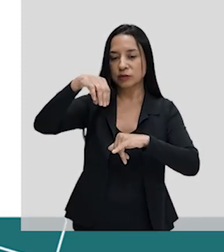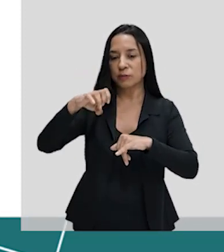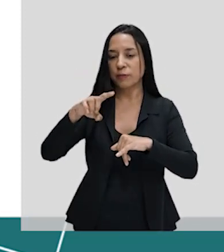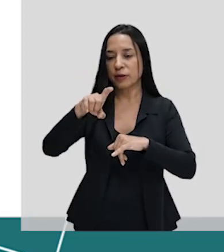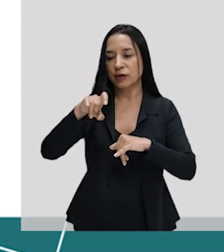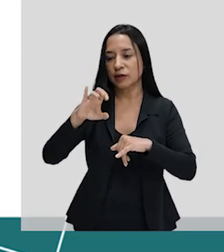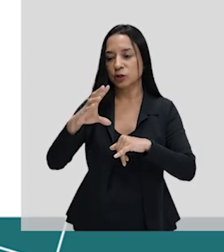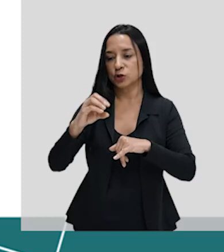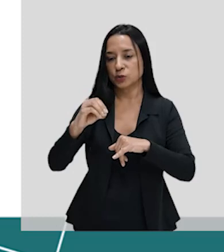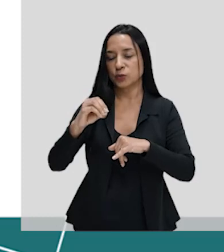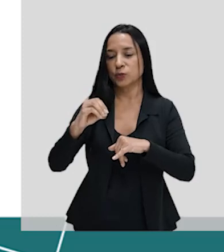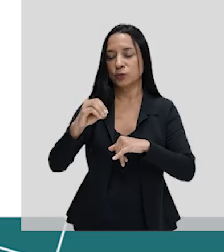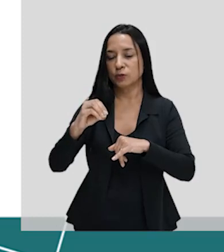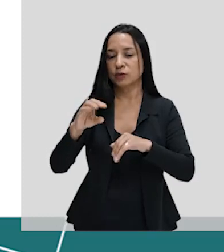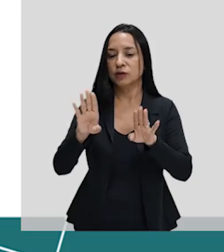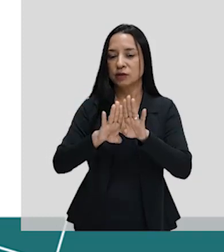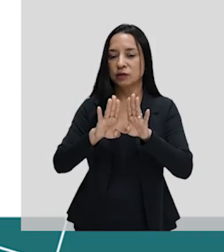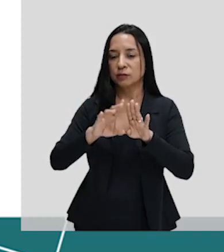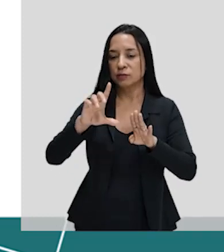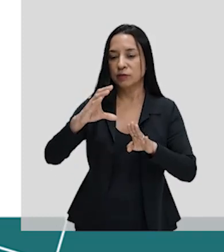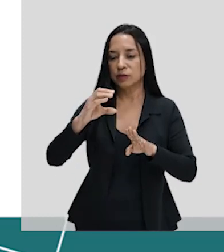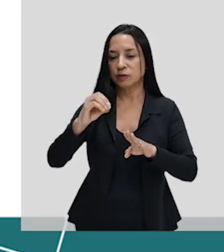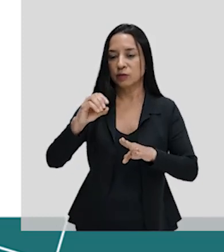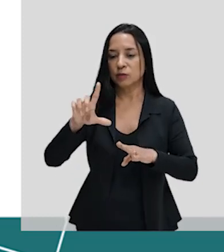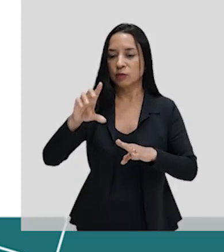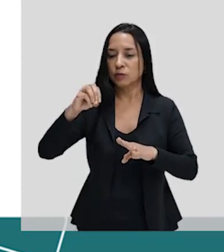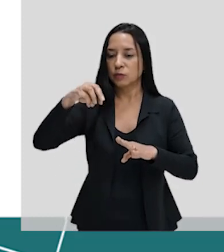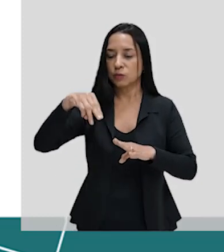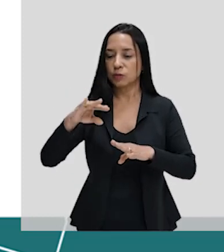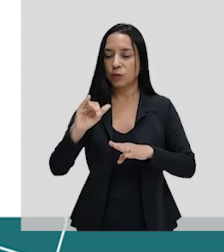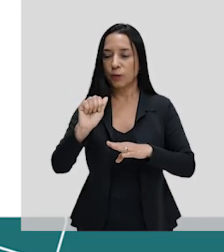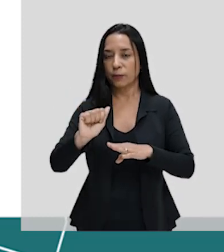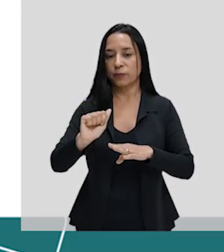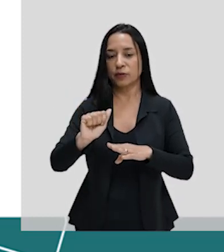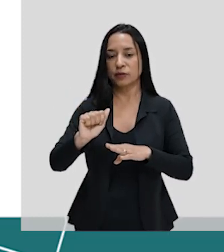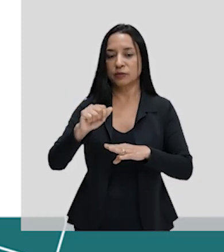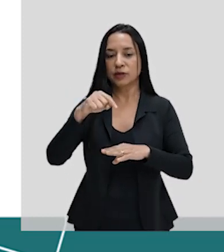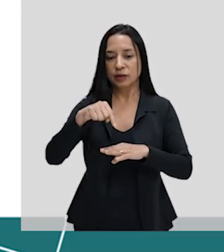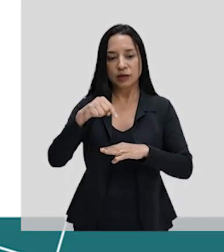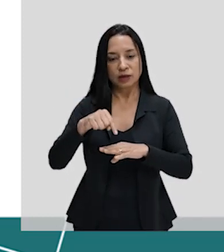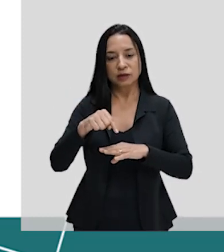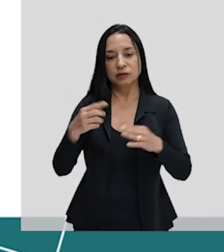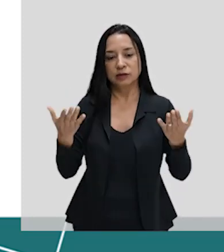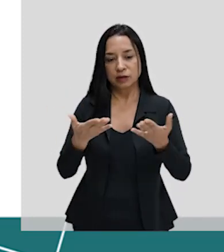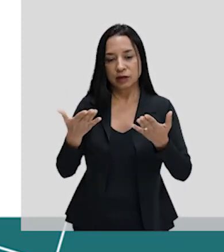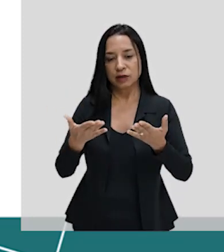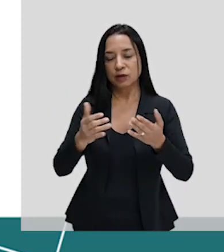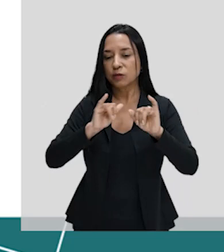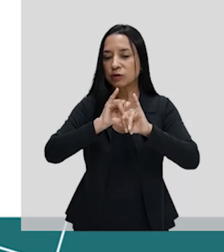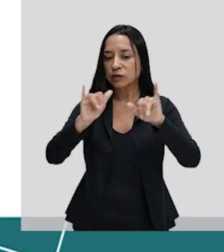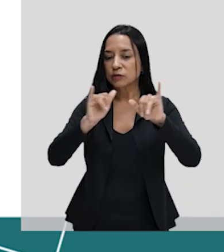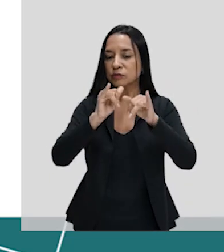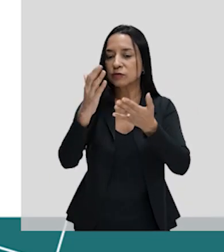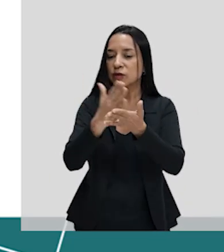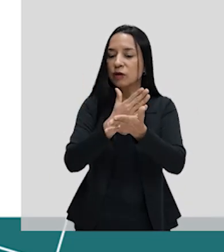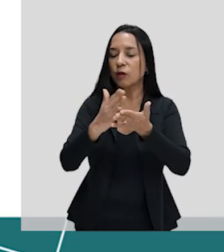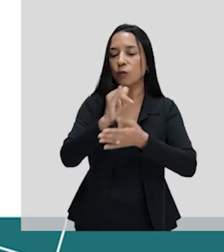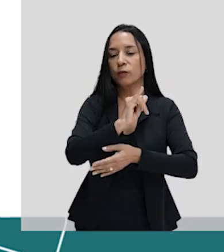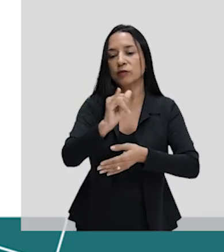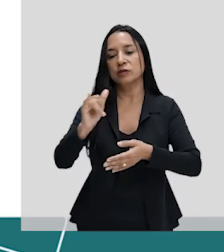Mesmo que tenham surgido há séculos, assim sendo, aqui serão divulgadas algumas lendas espanholas de diferentes regiões.